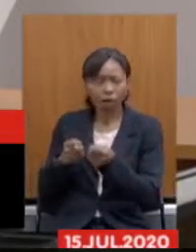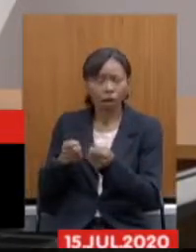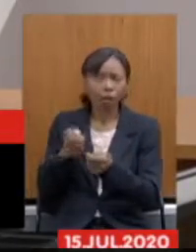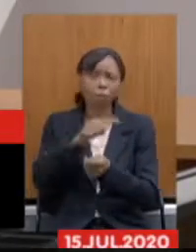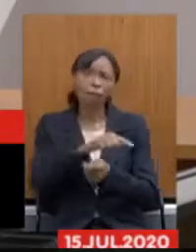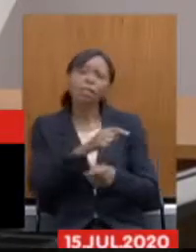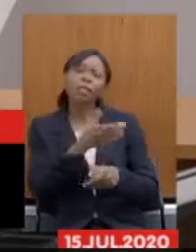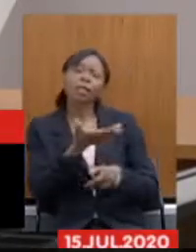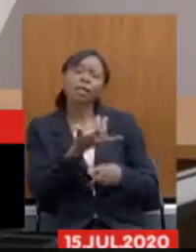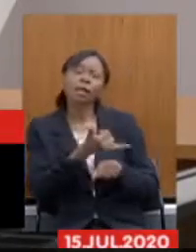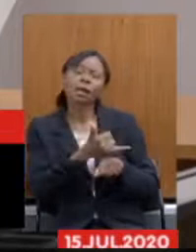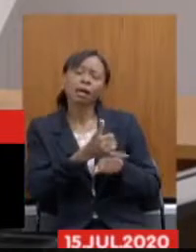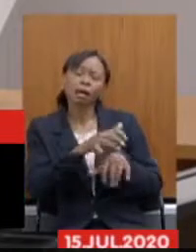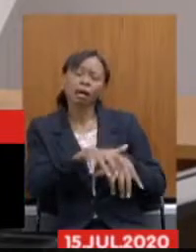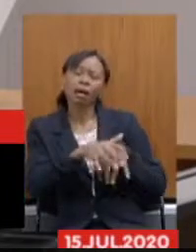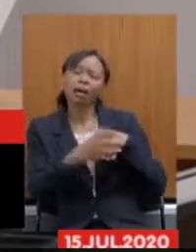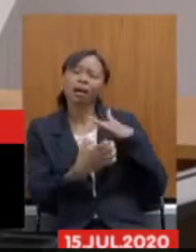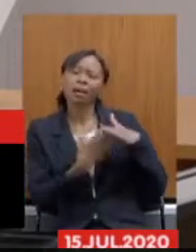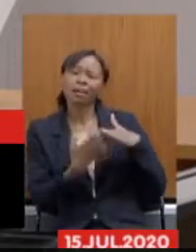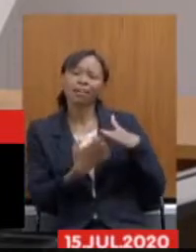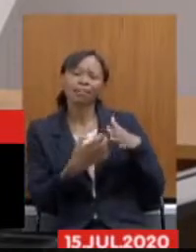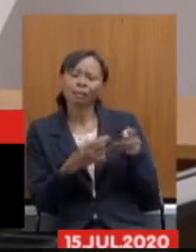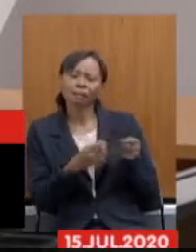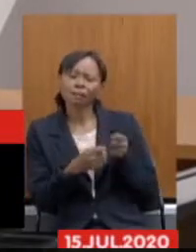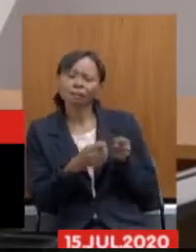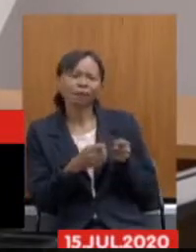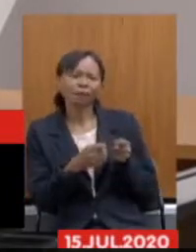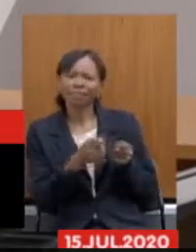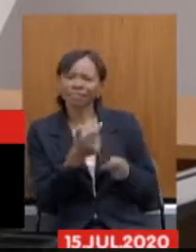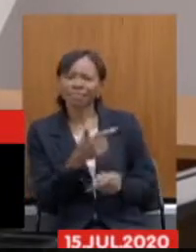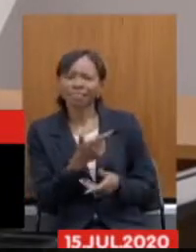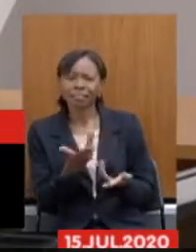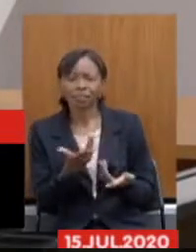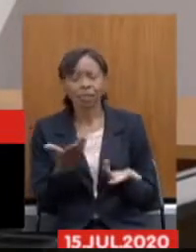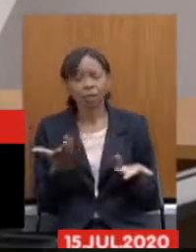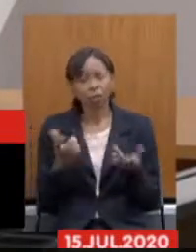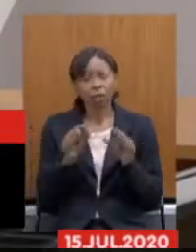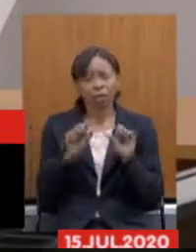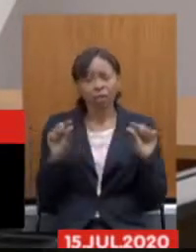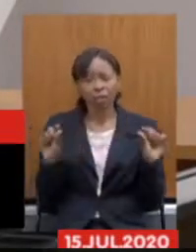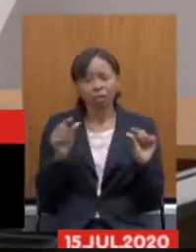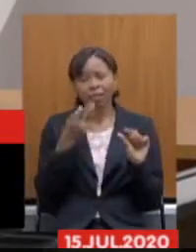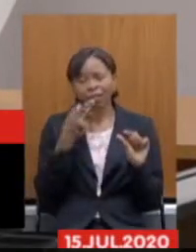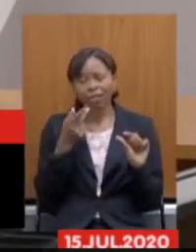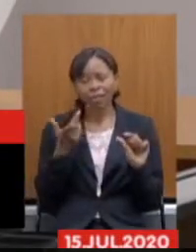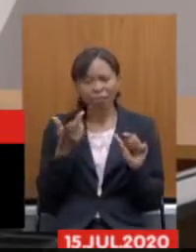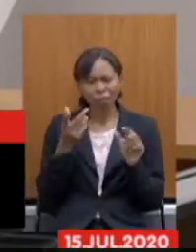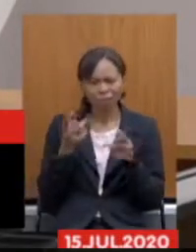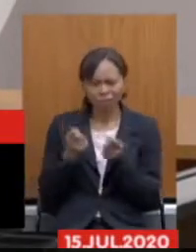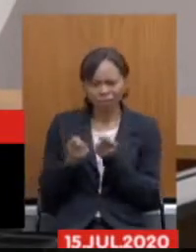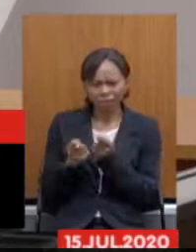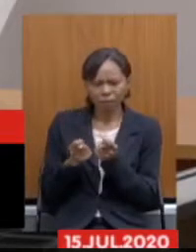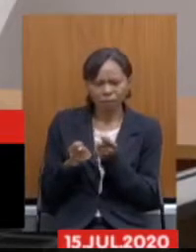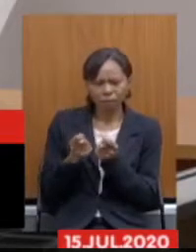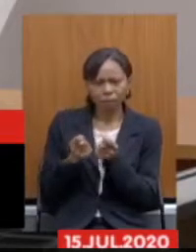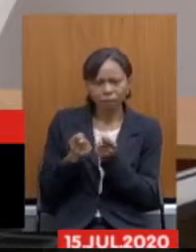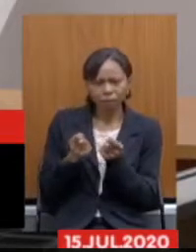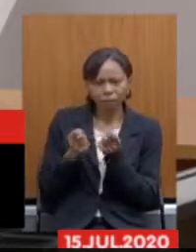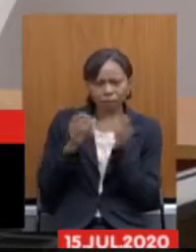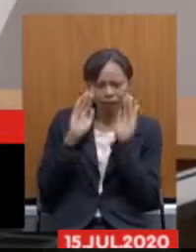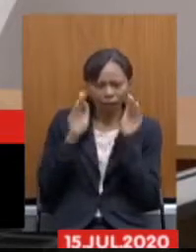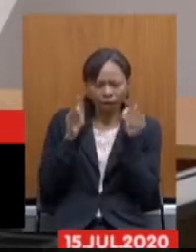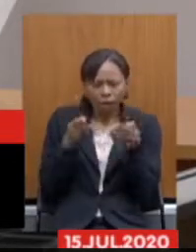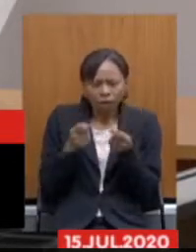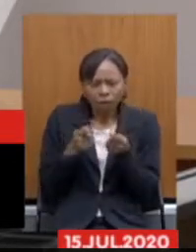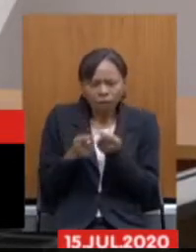Rubem Alves diz assim Raulzinho quem é movido pela avareza não tem olhos nem coração para sentir o sofrimento dos outros